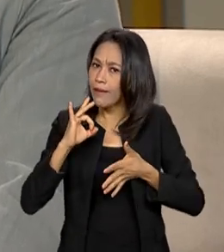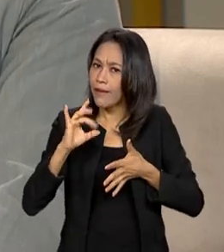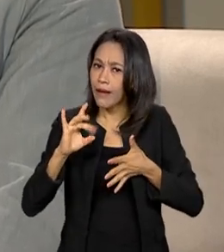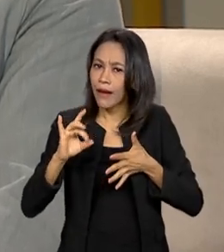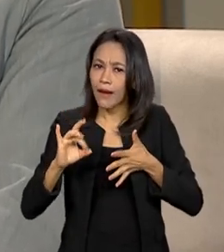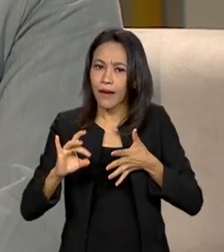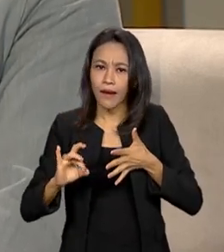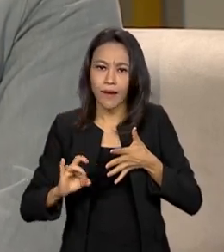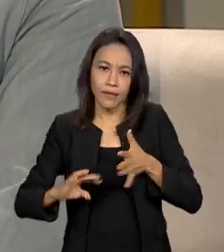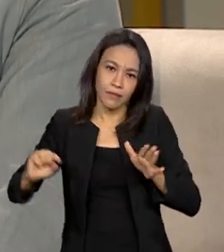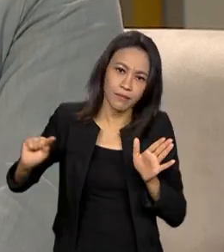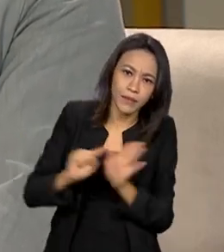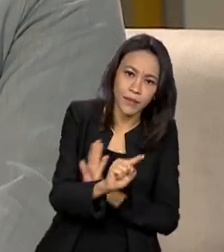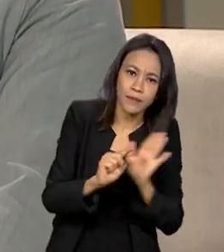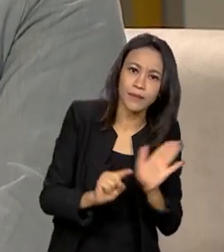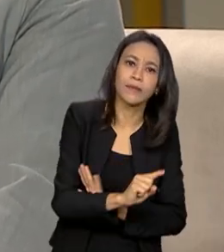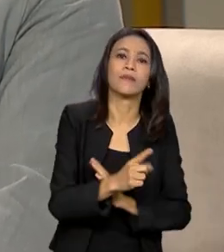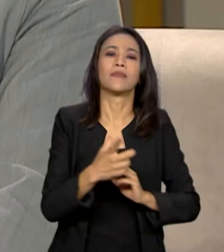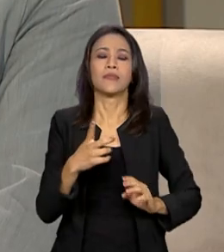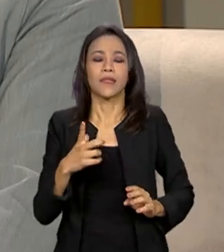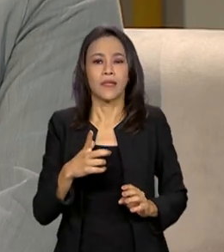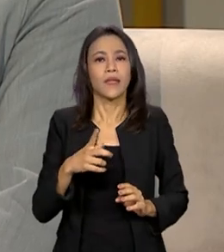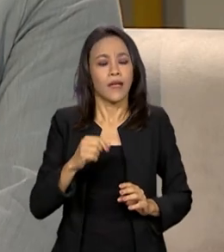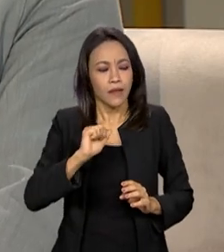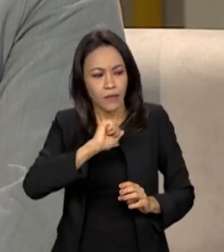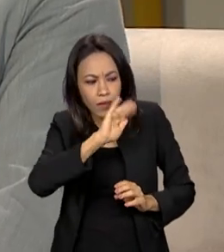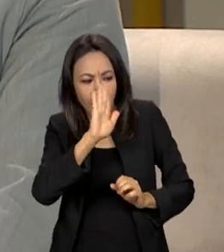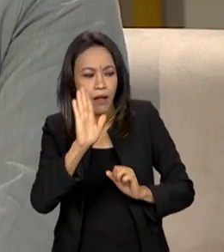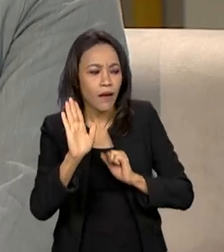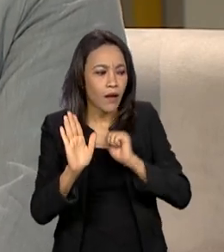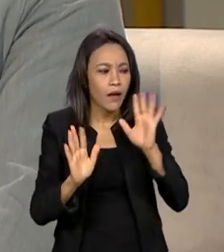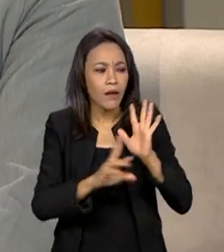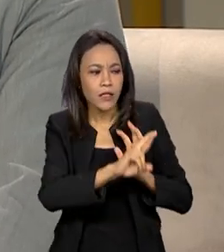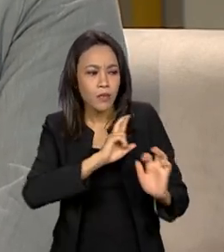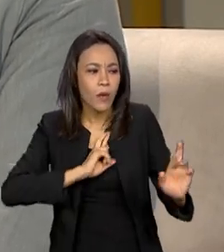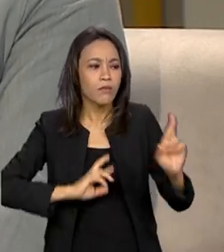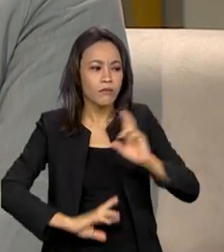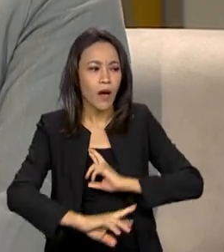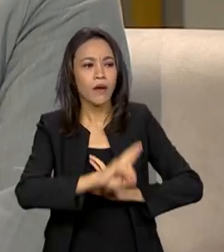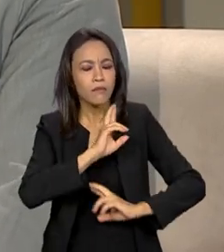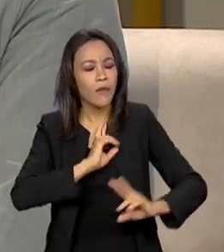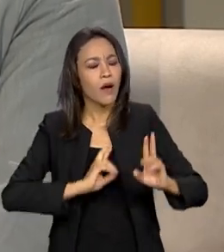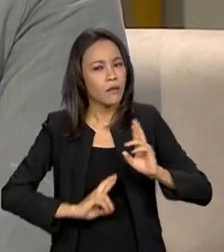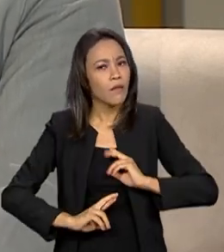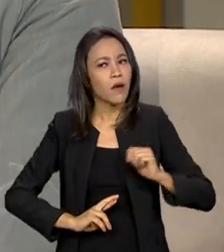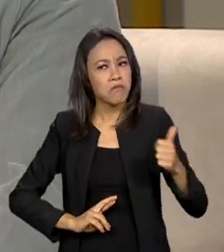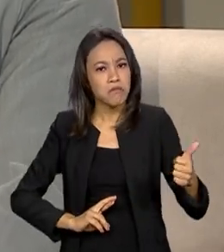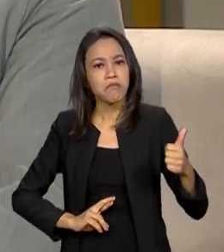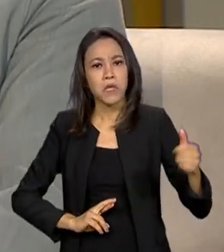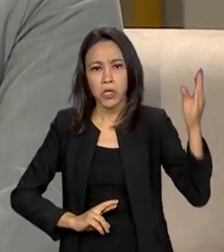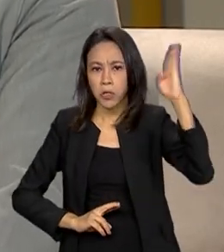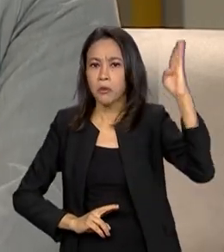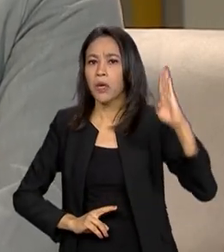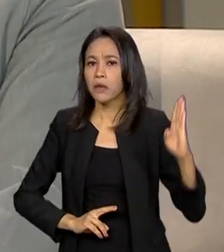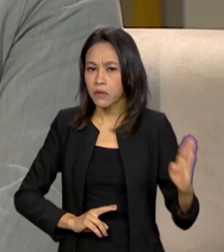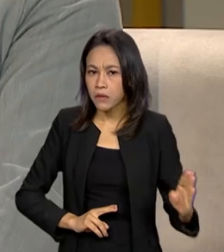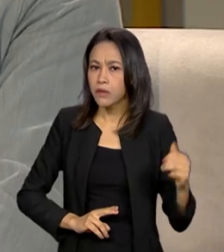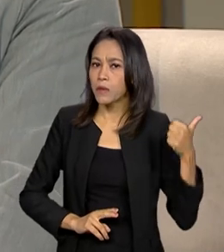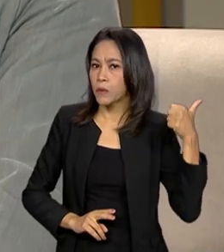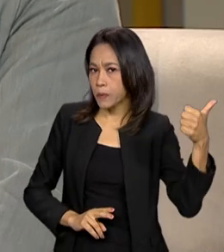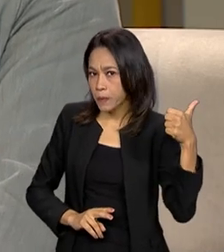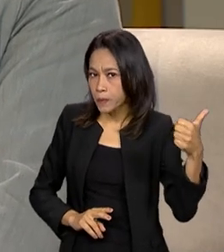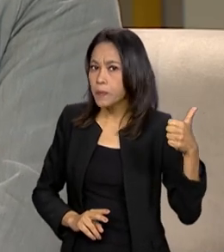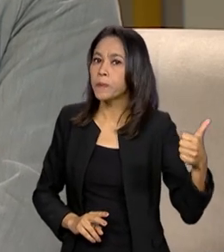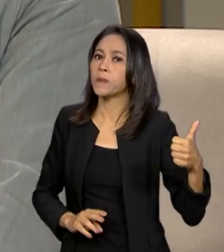ali são exigidas evidências daquele atendimento. E, assim, o Brasil pôde completar ali praticamente